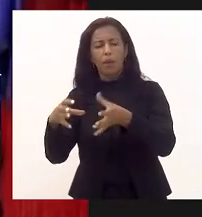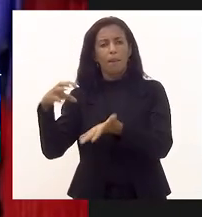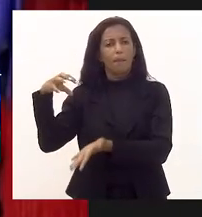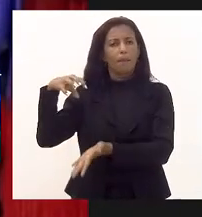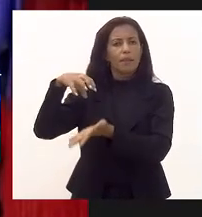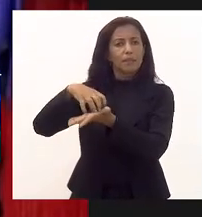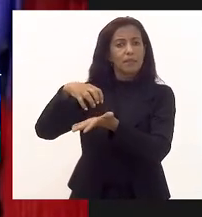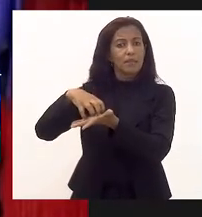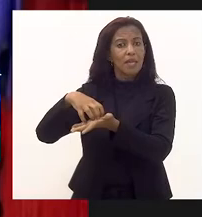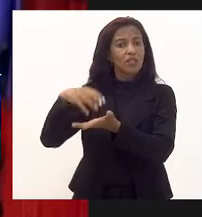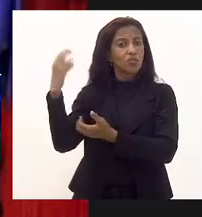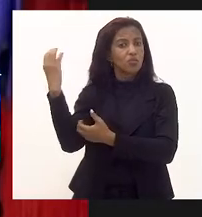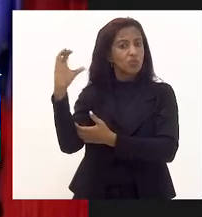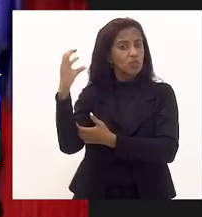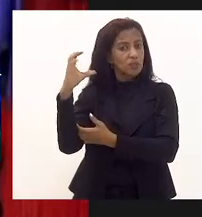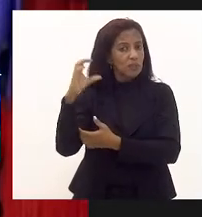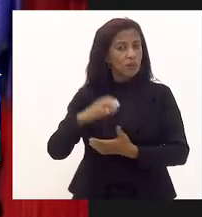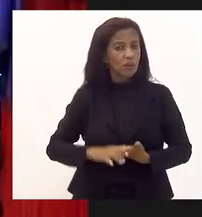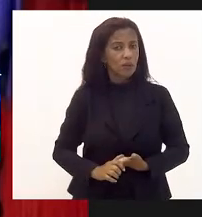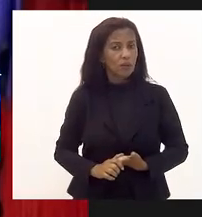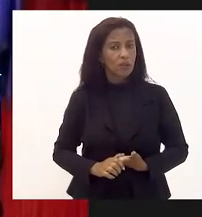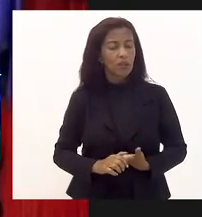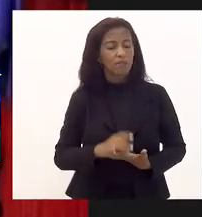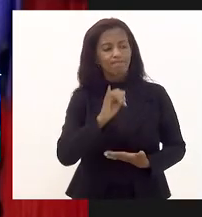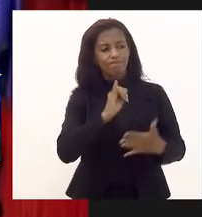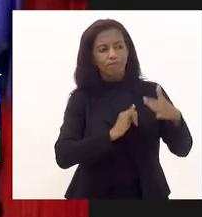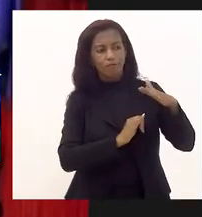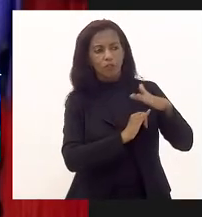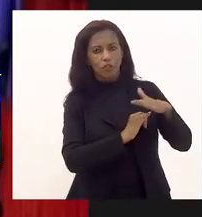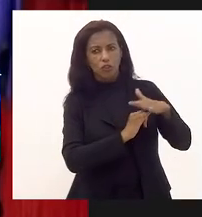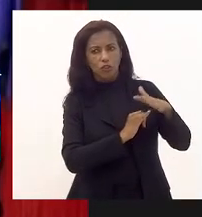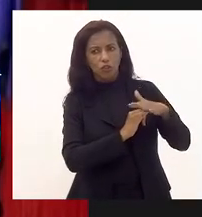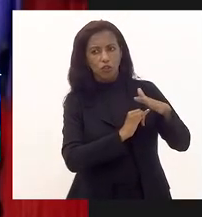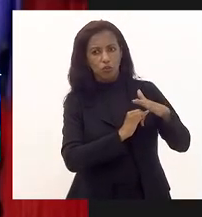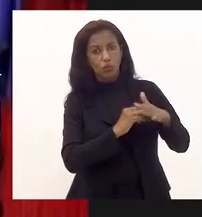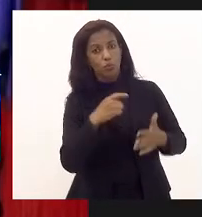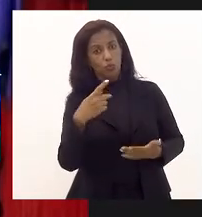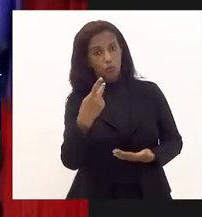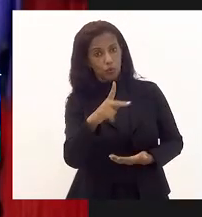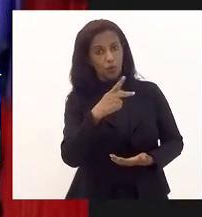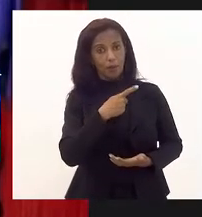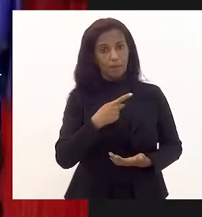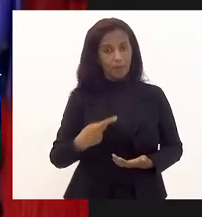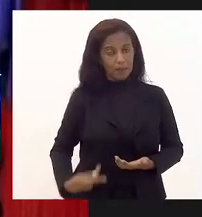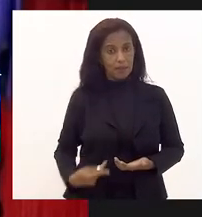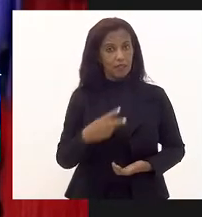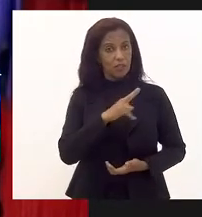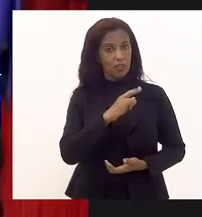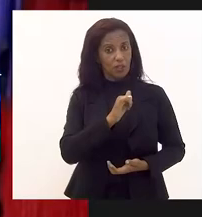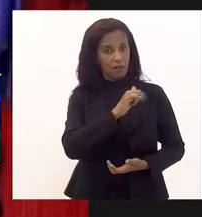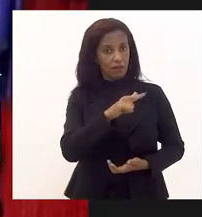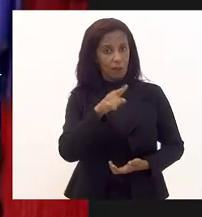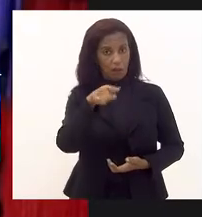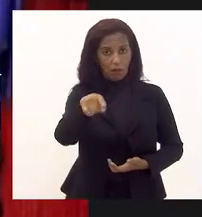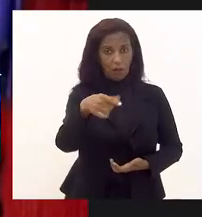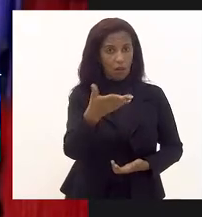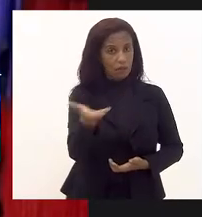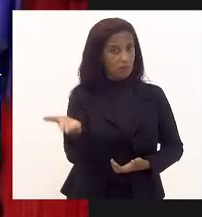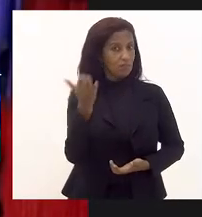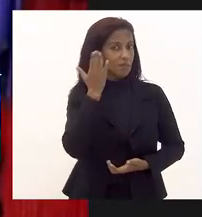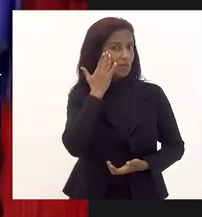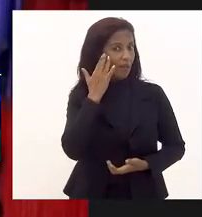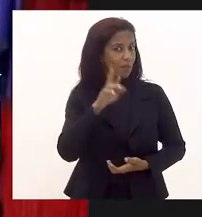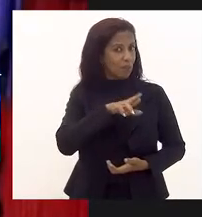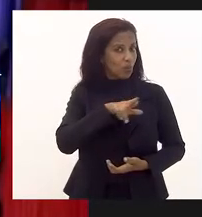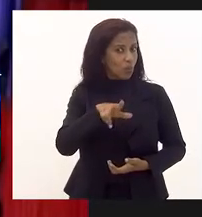Niterói. Instituto Vital Brasil, direção do Instituto, senhora presidente do Instituto Vital Brasil, a senhora sabe que não